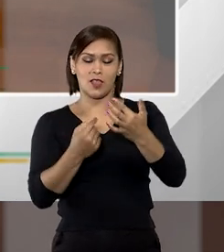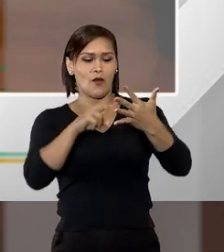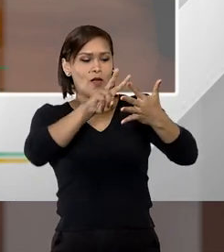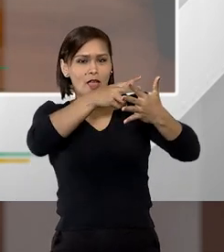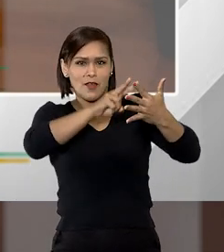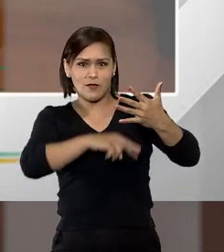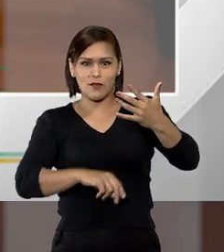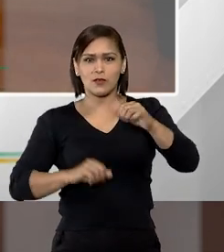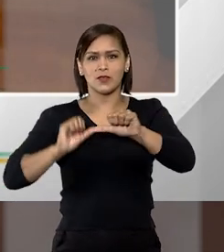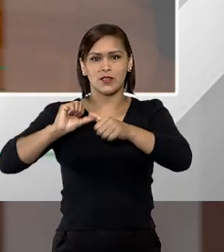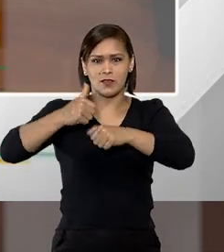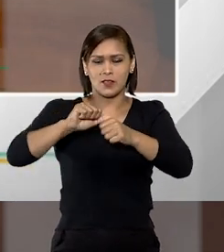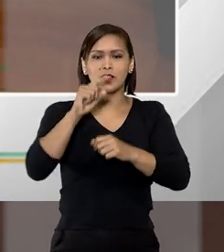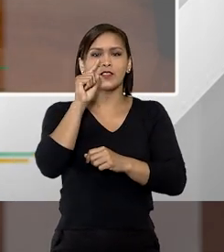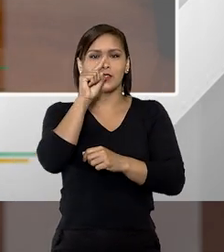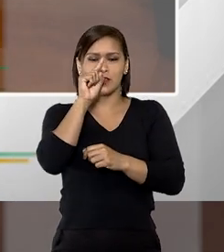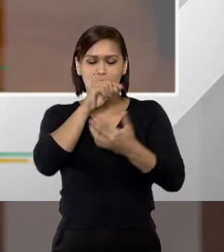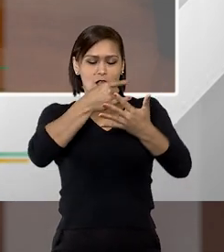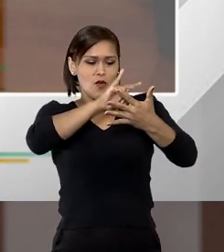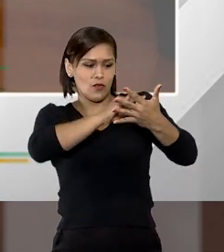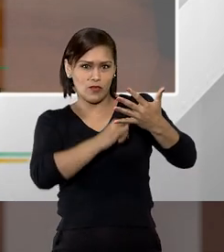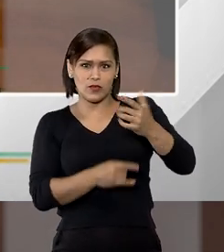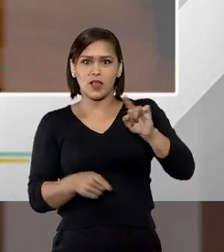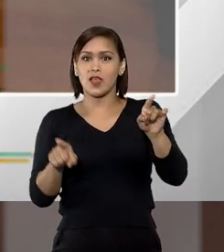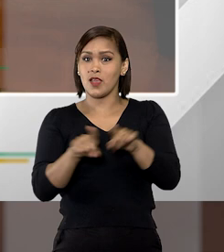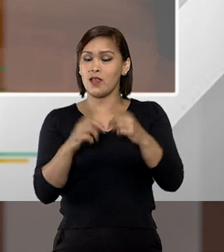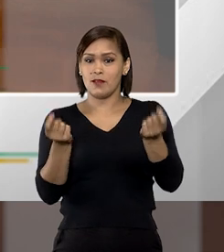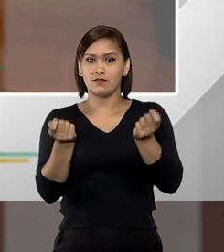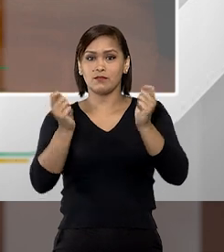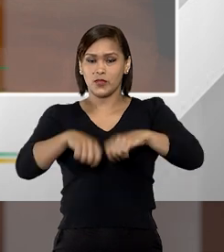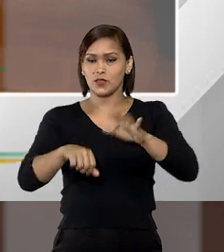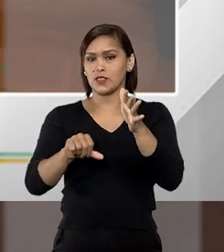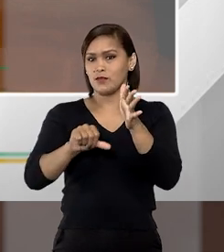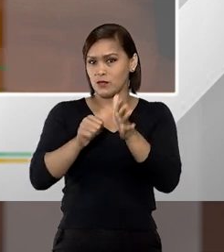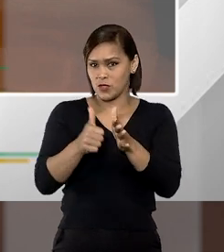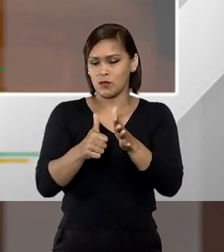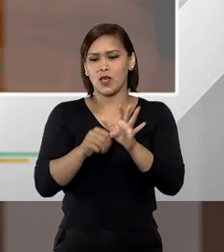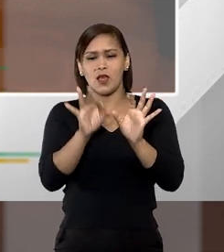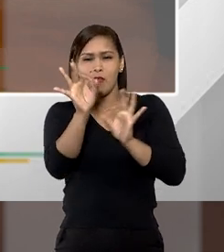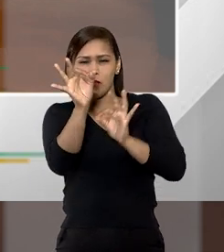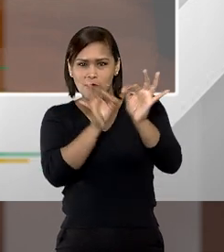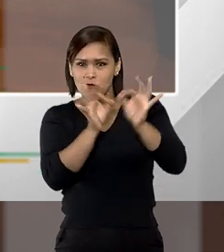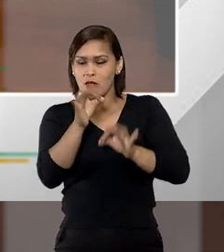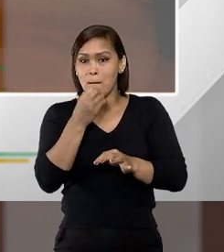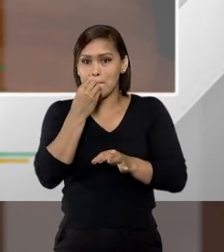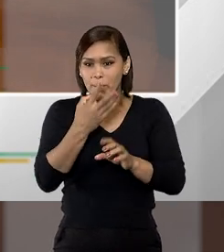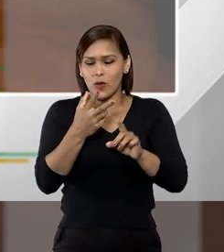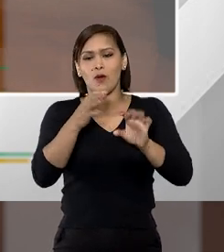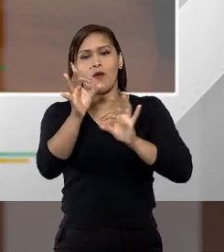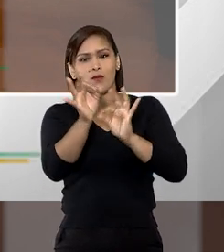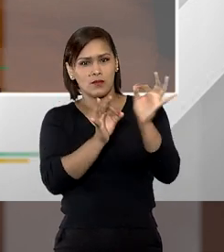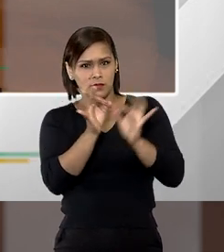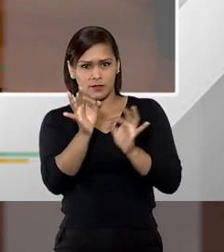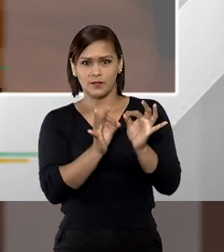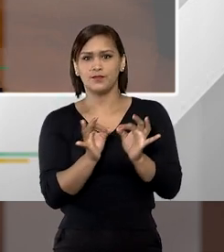formulário de avaliação de risco ele permite primeiro ele foi muito bem elaborado e foi